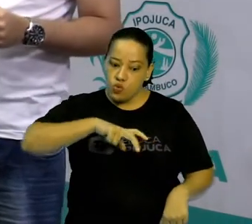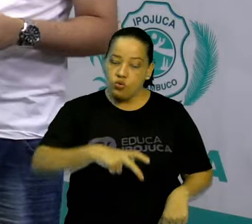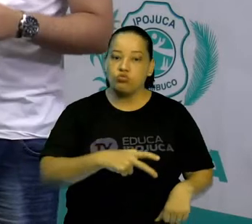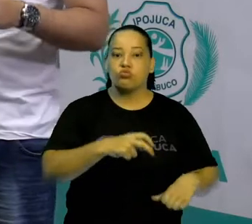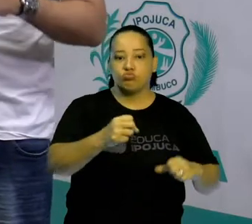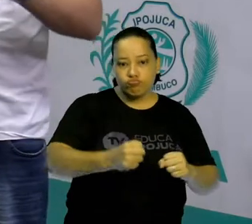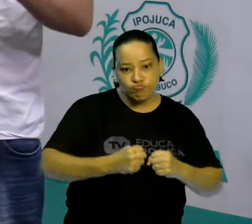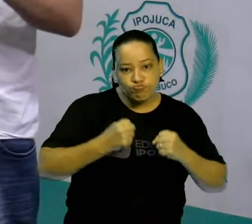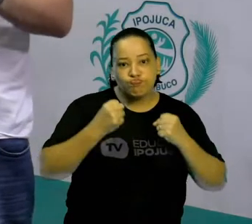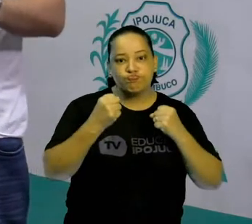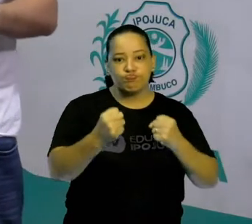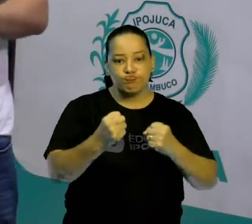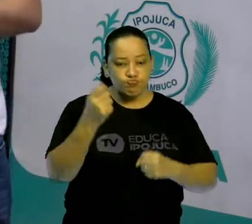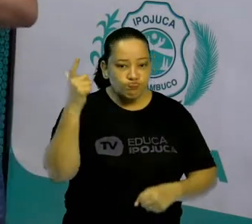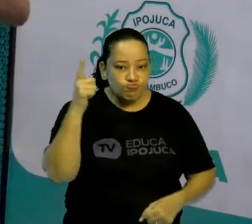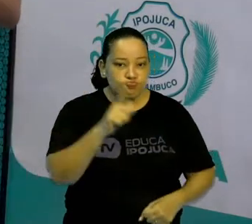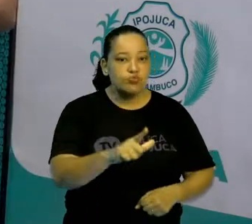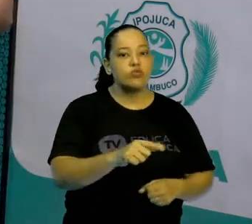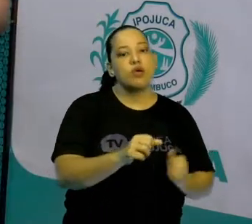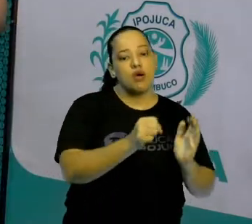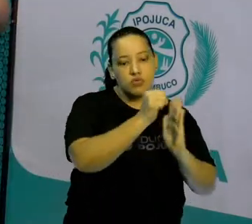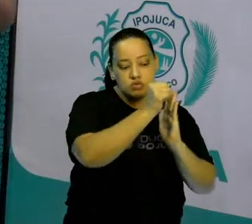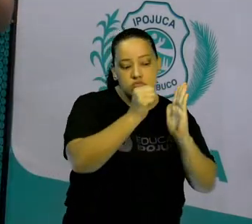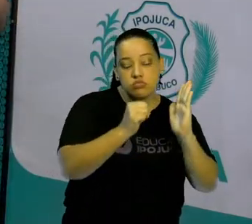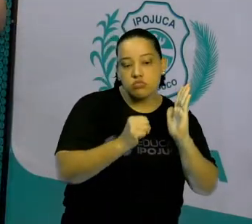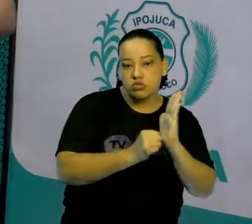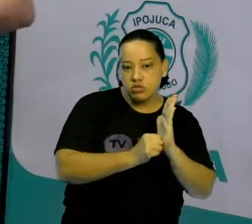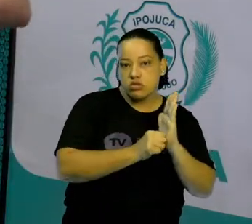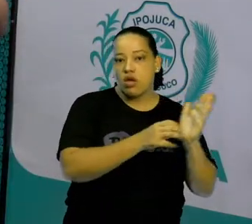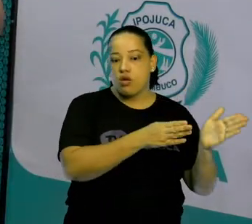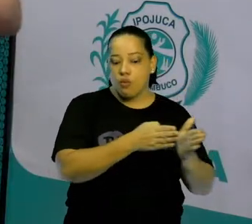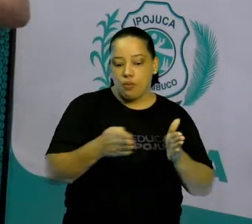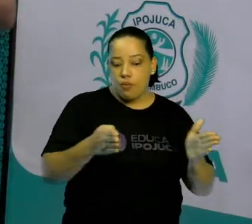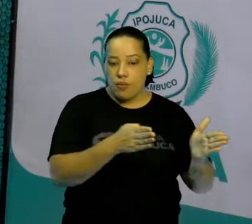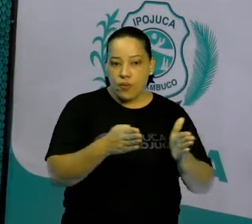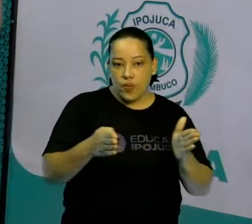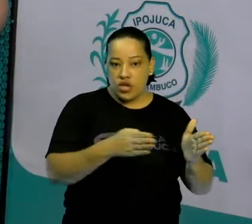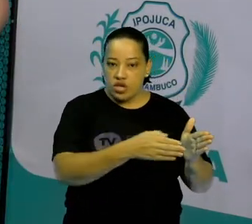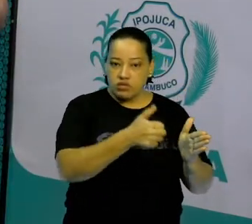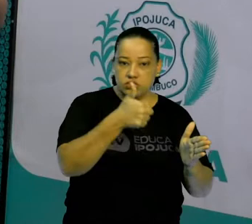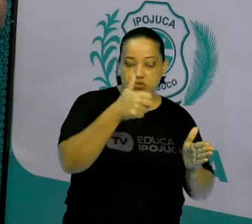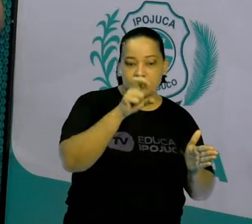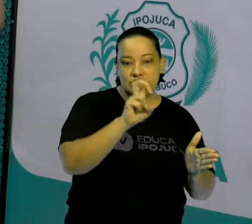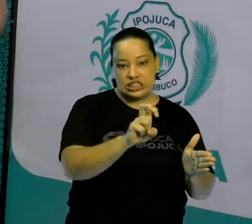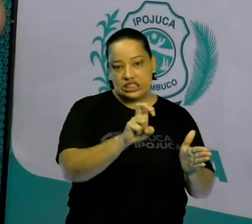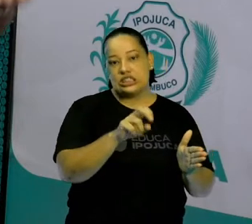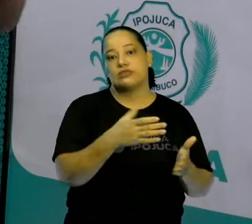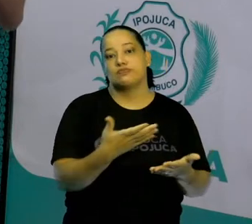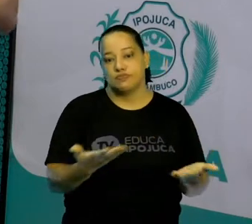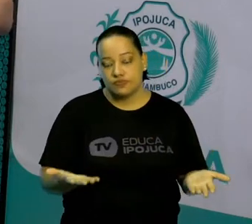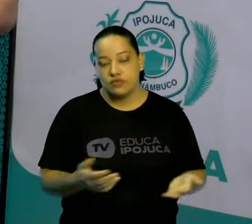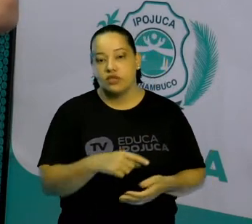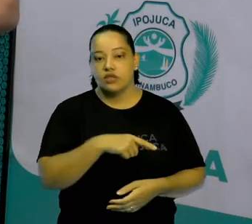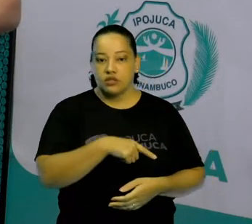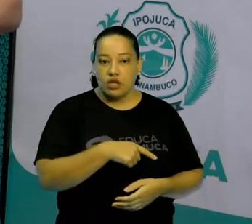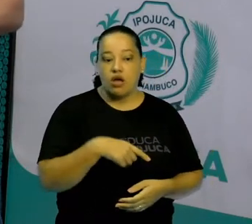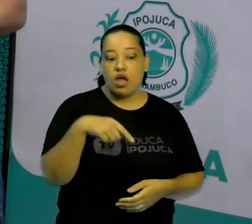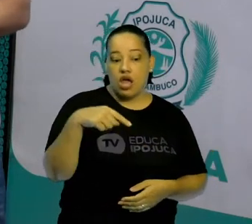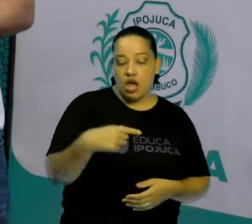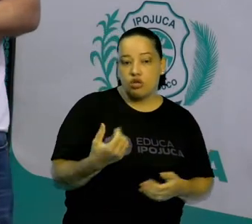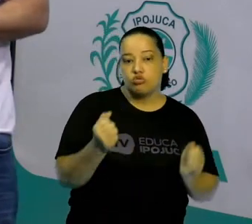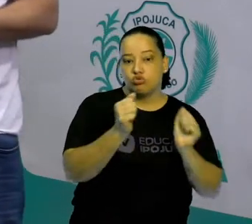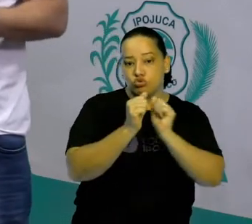XV. Então, durante o século XV, Portugal vai se tornar uma potência marítima ali competindo junto com a